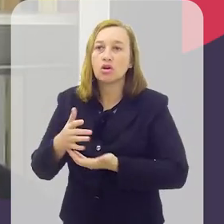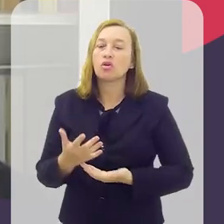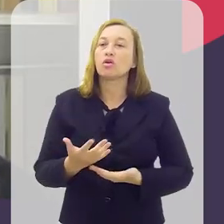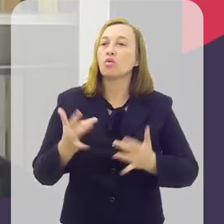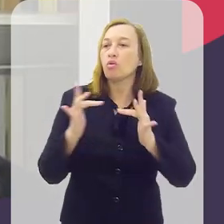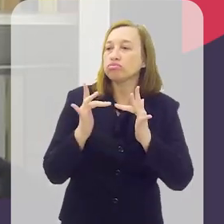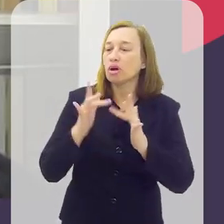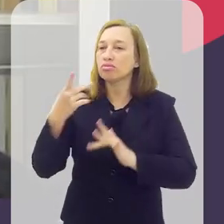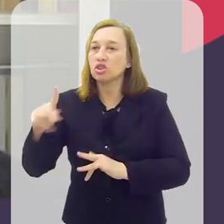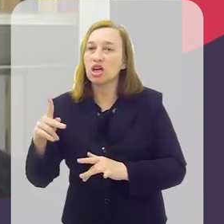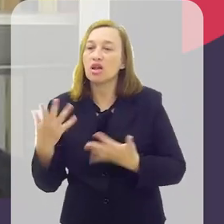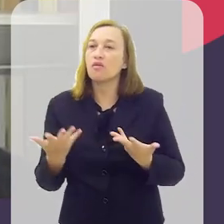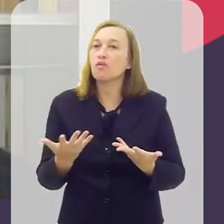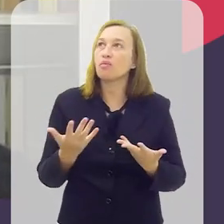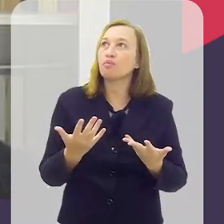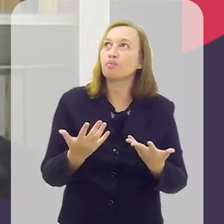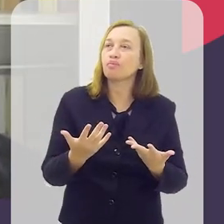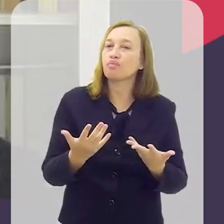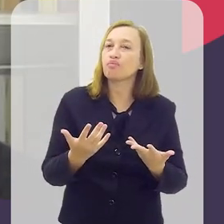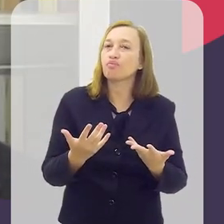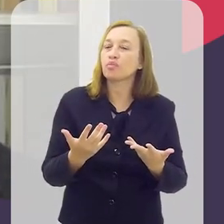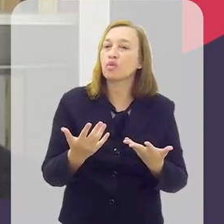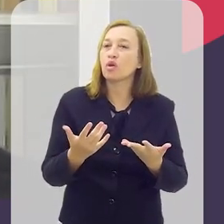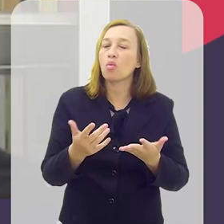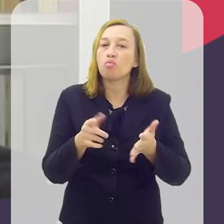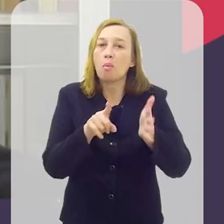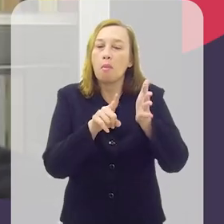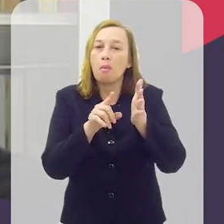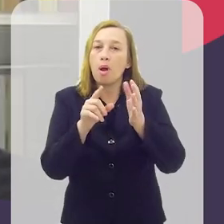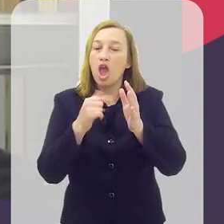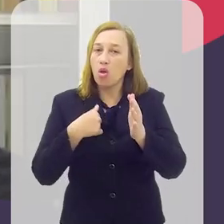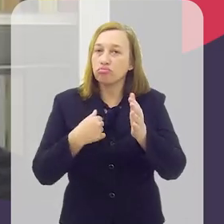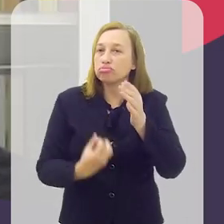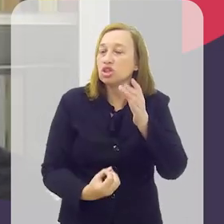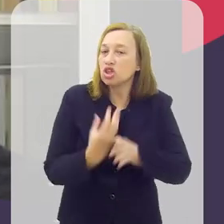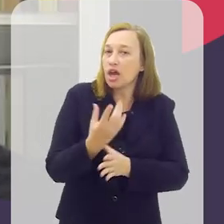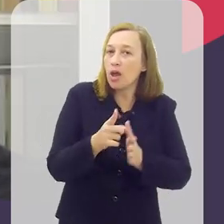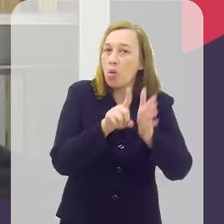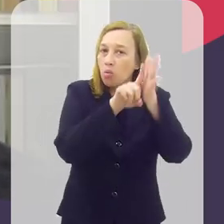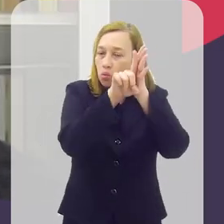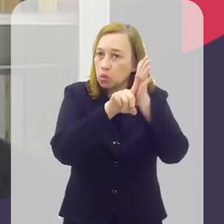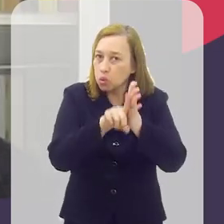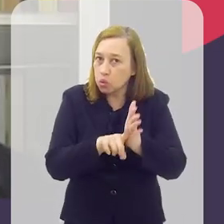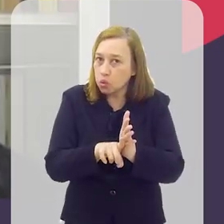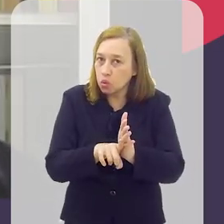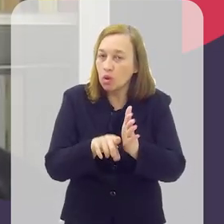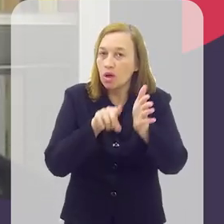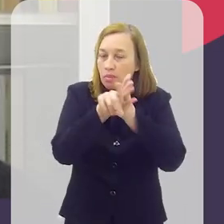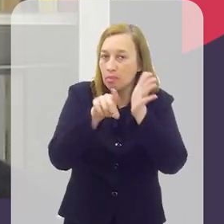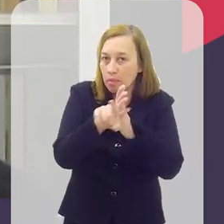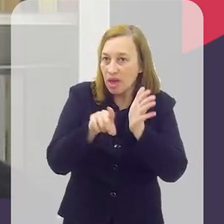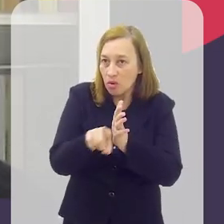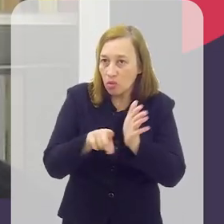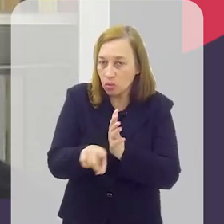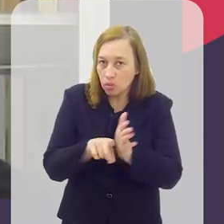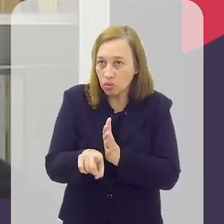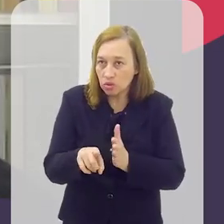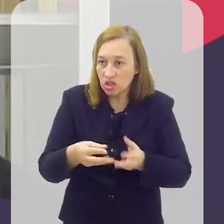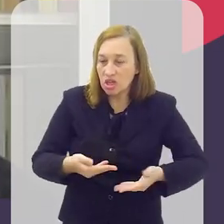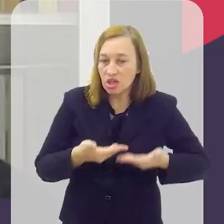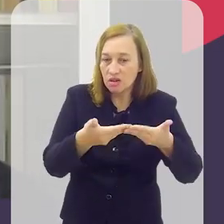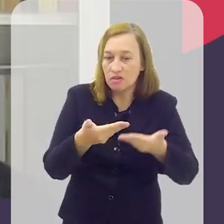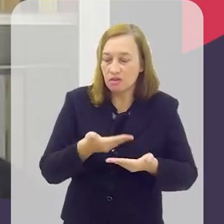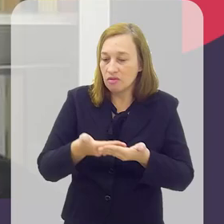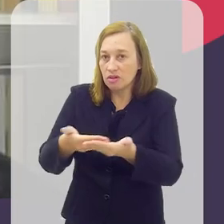com eles, foi através de um formulário que eu passei para 500 entregadores no município do Rio